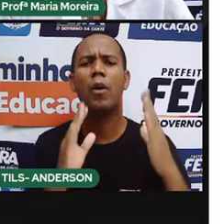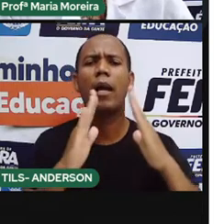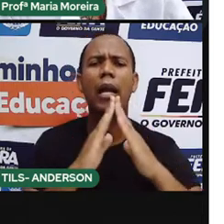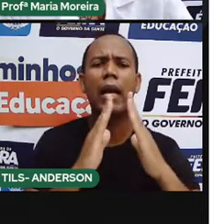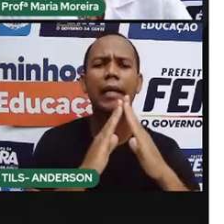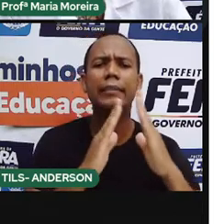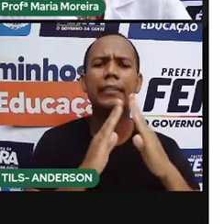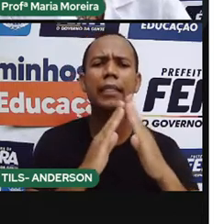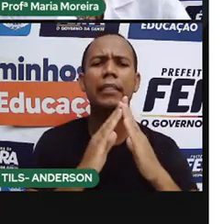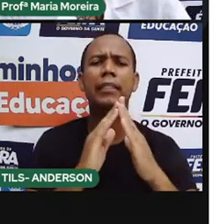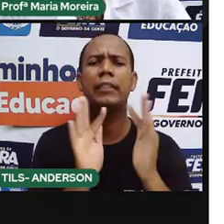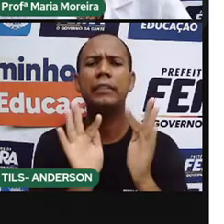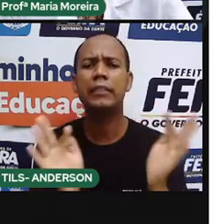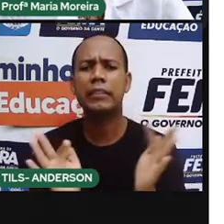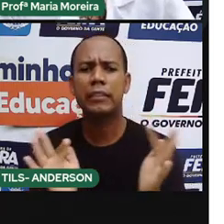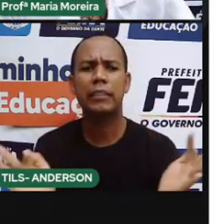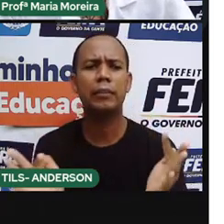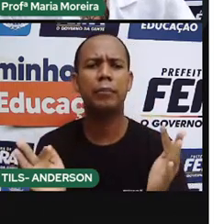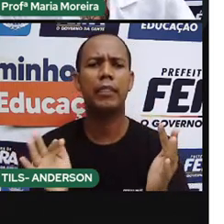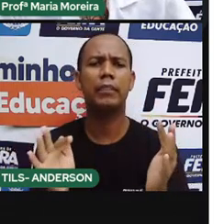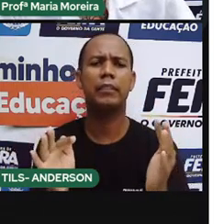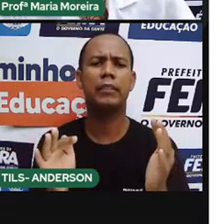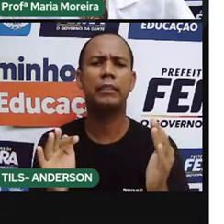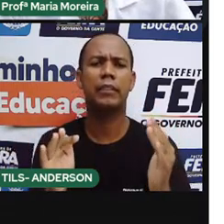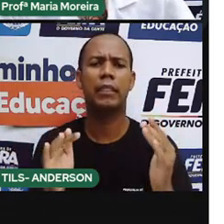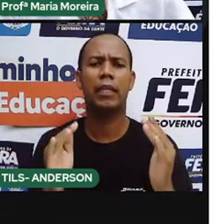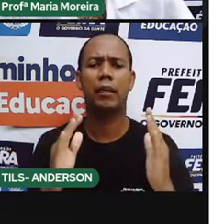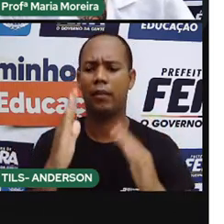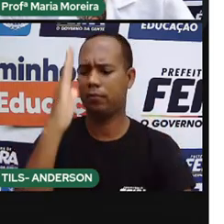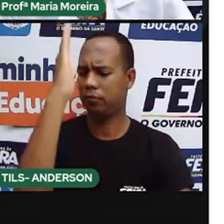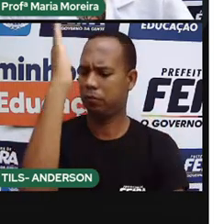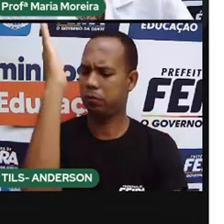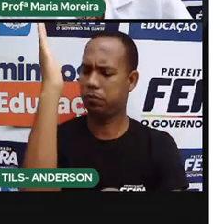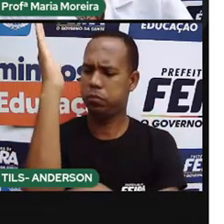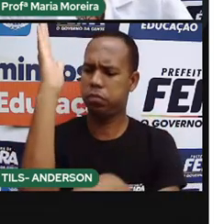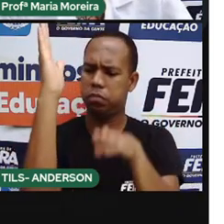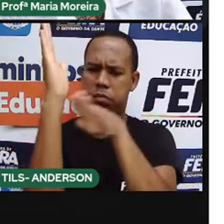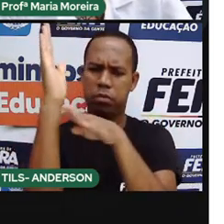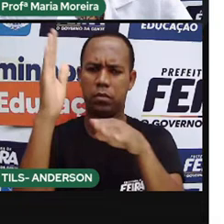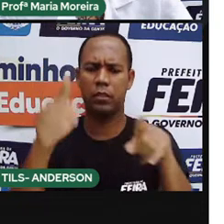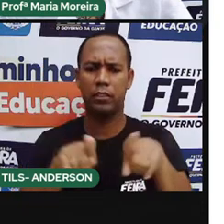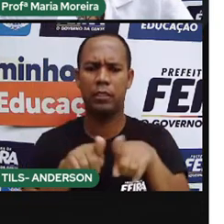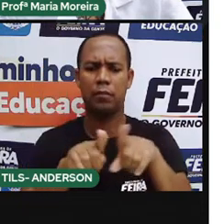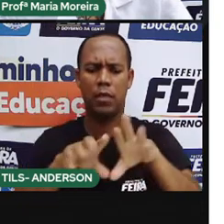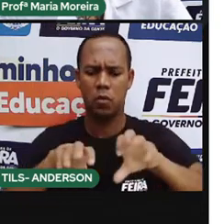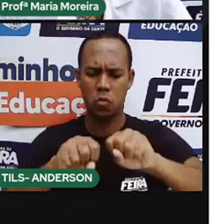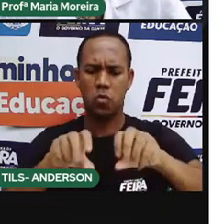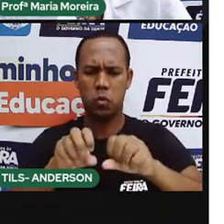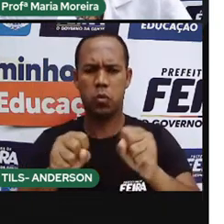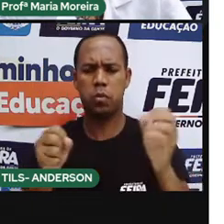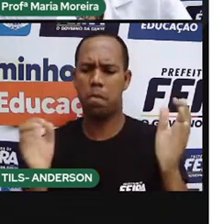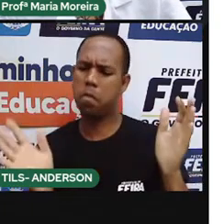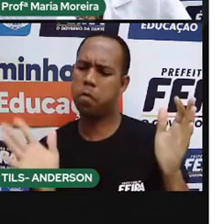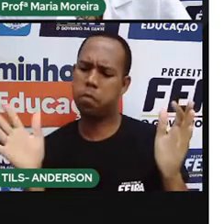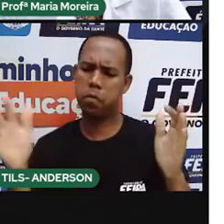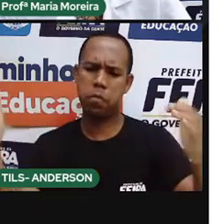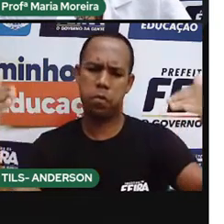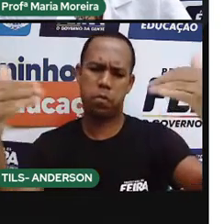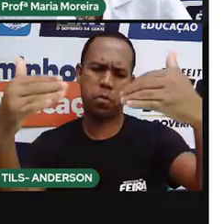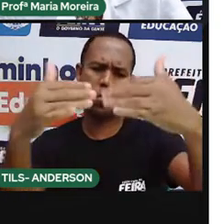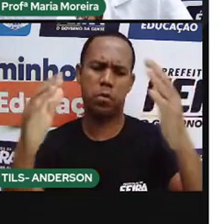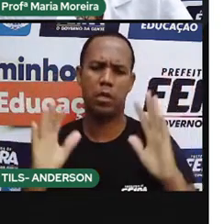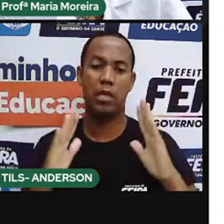natureza, troncos, galhos de árvore, palhas, folhas secas e barro, né, que inclusive a gente viu essas